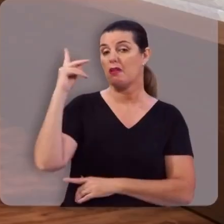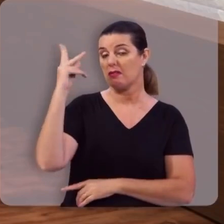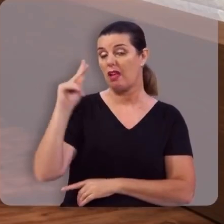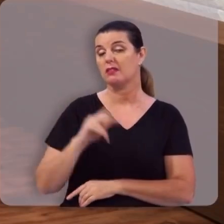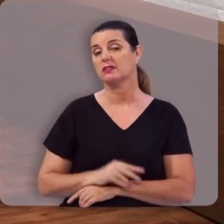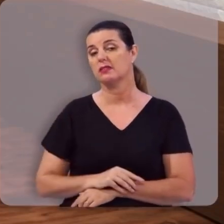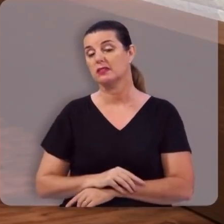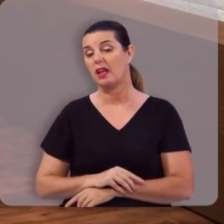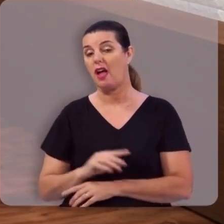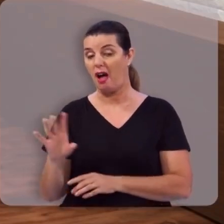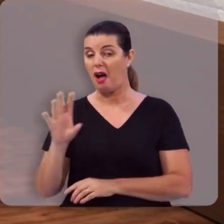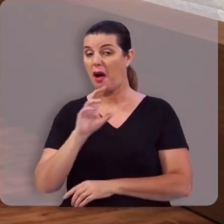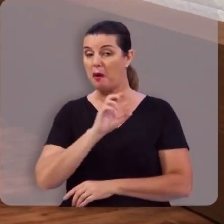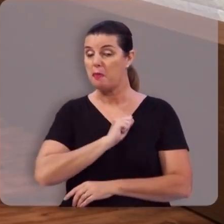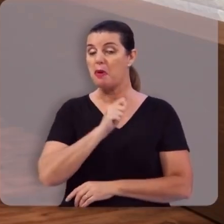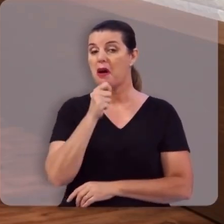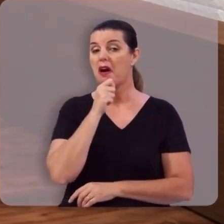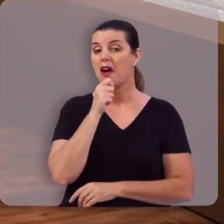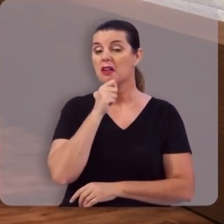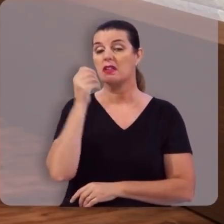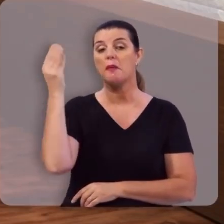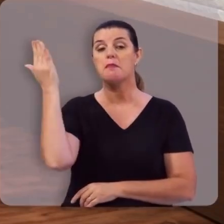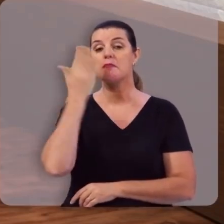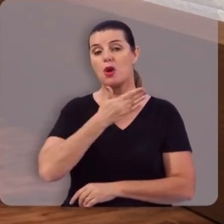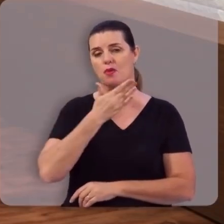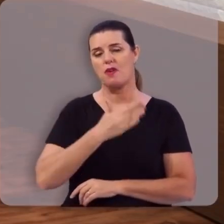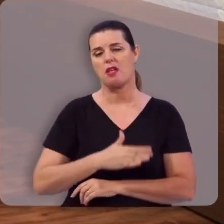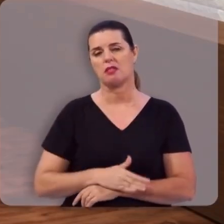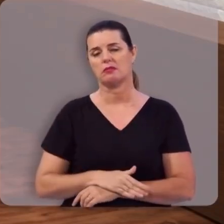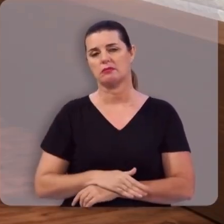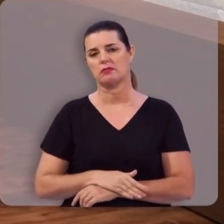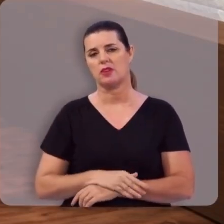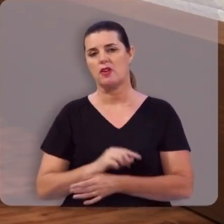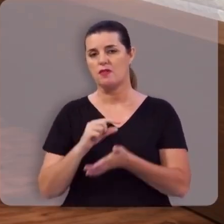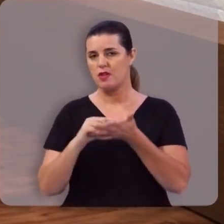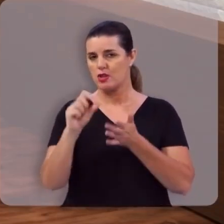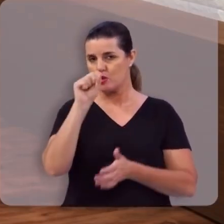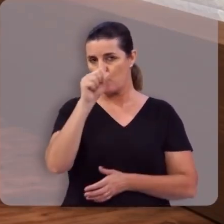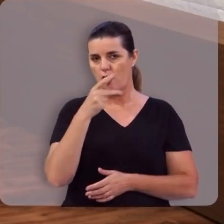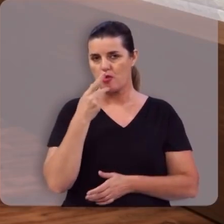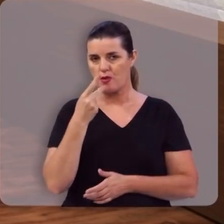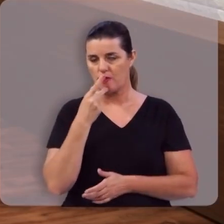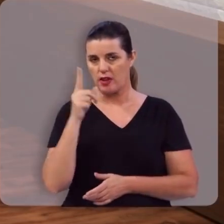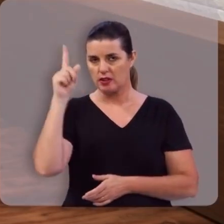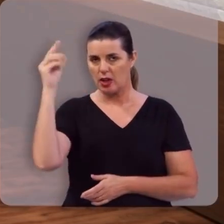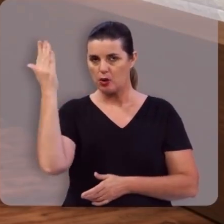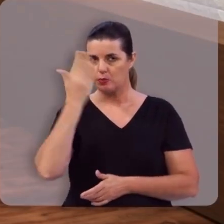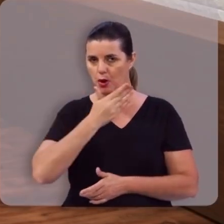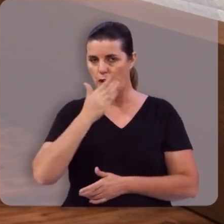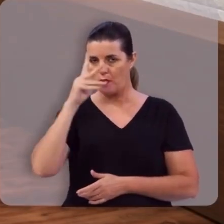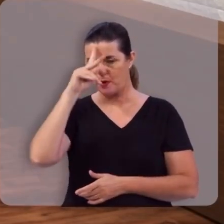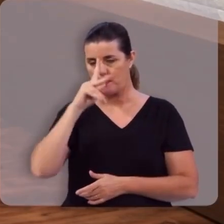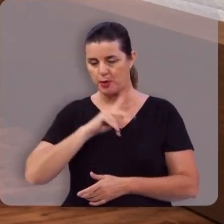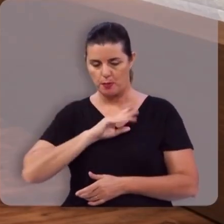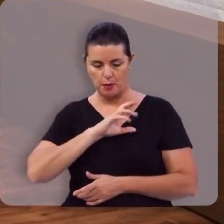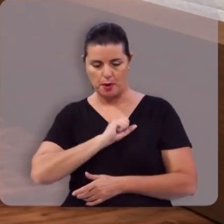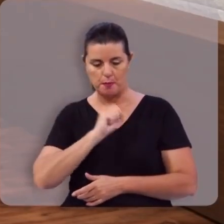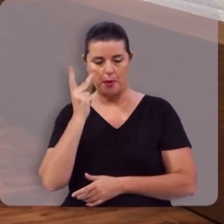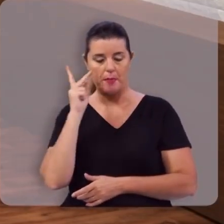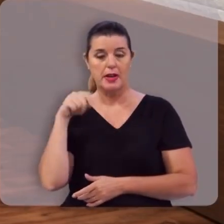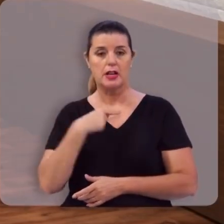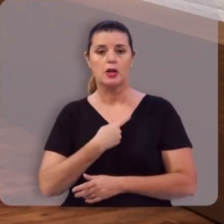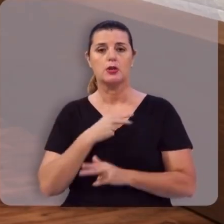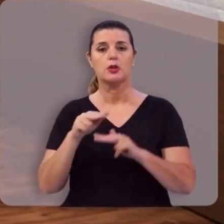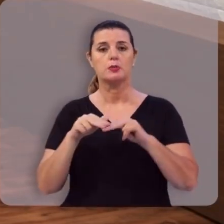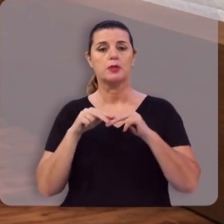mas ainda este amor é provado, no versículo 8 diz que Deus prova o seu próprio amor para conosco